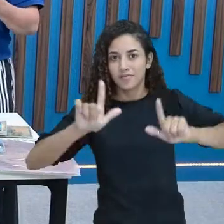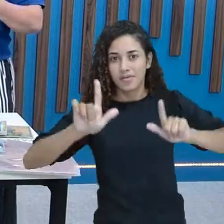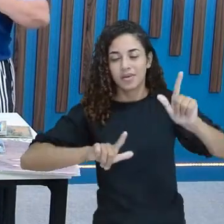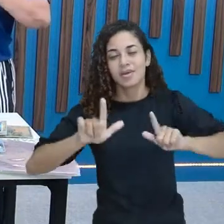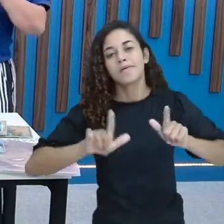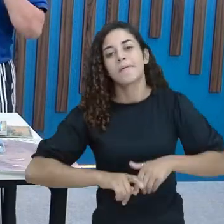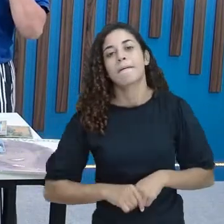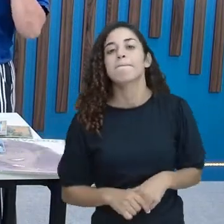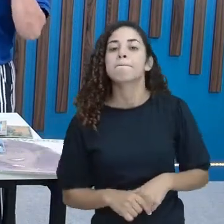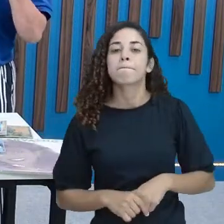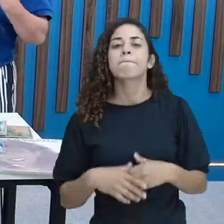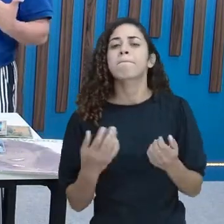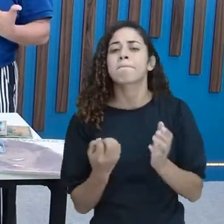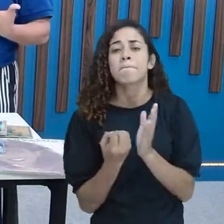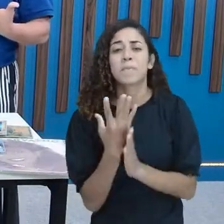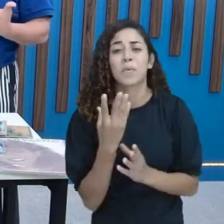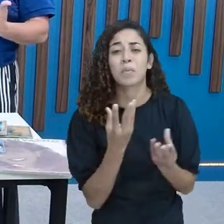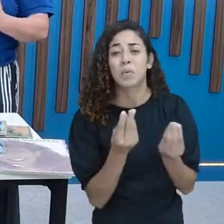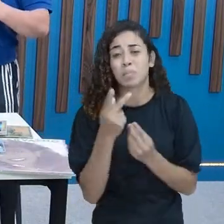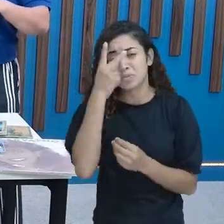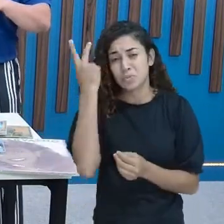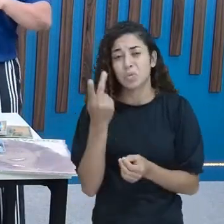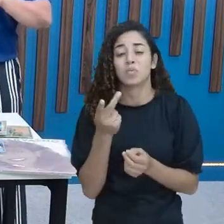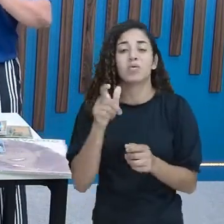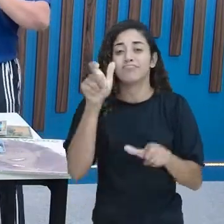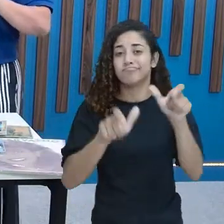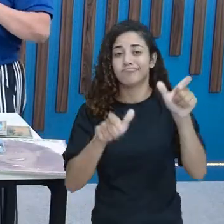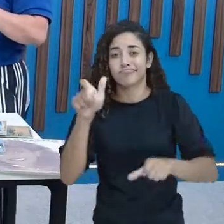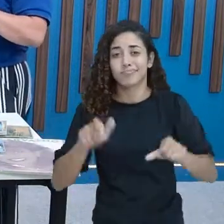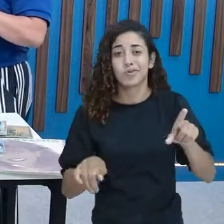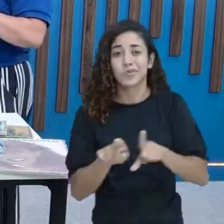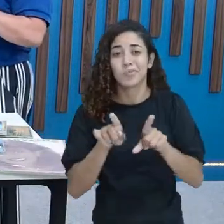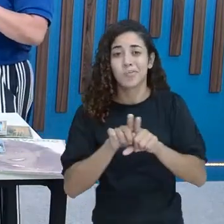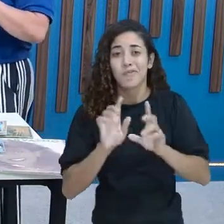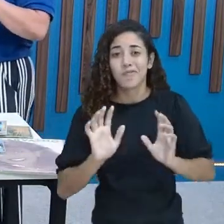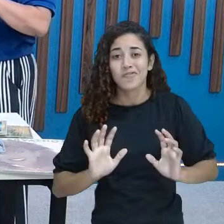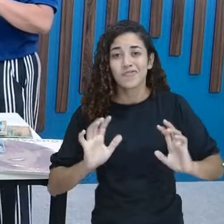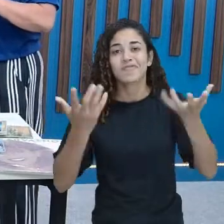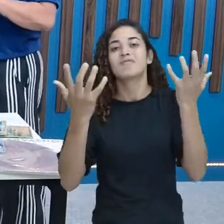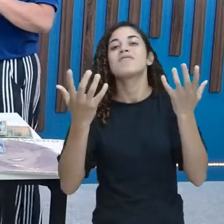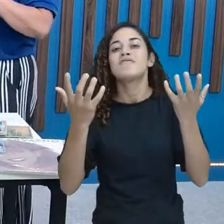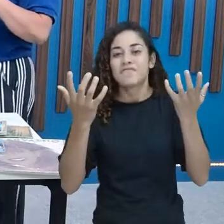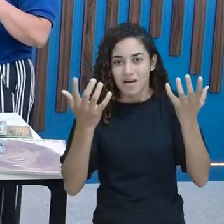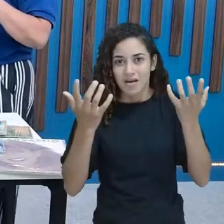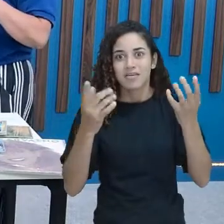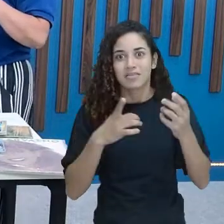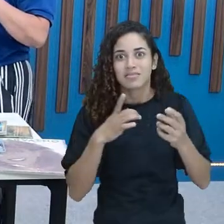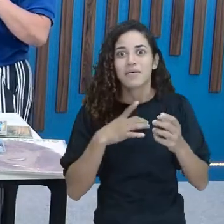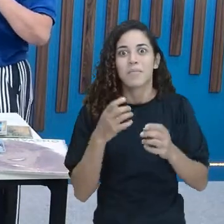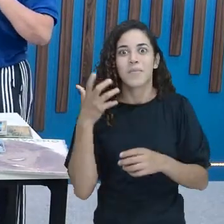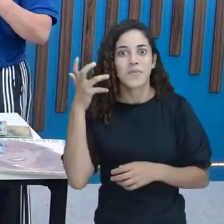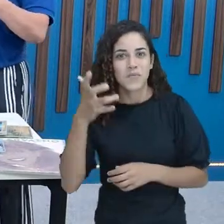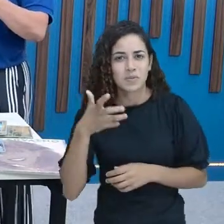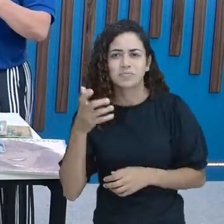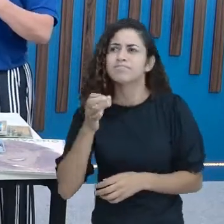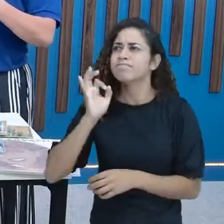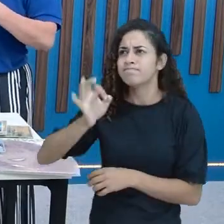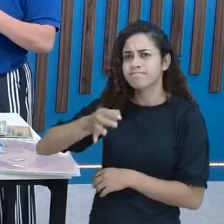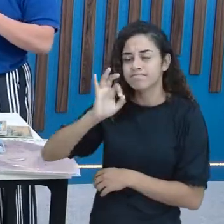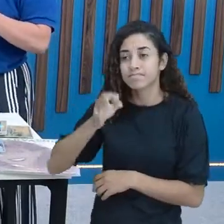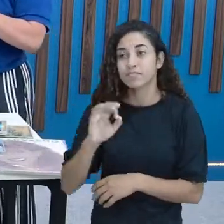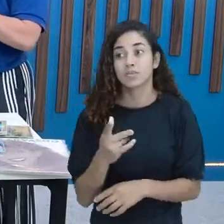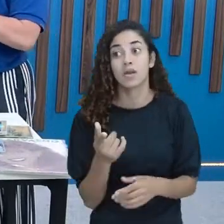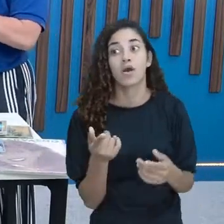ainda mais E surgiram muitos artistas Inclusive festivais que promoviam essas músicas Exatamente, Gini E nesse